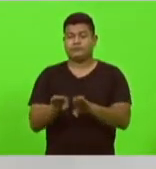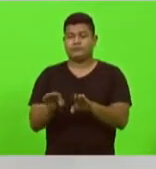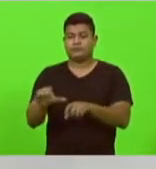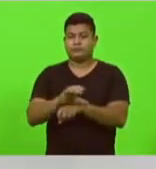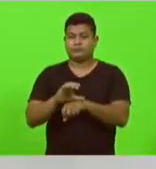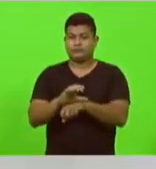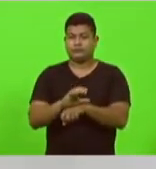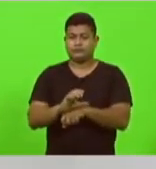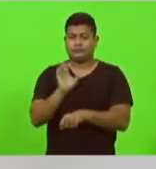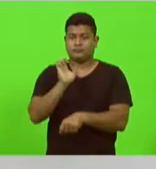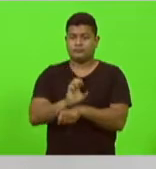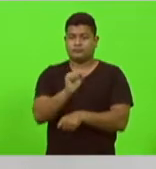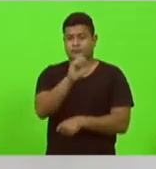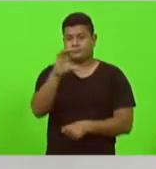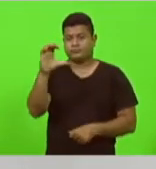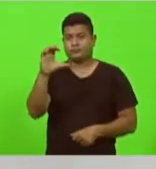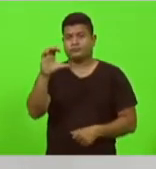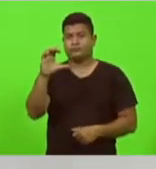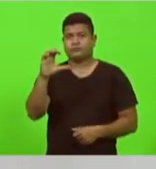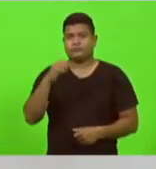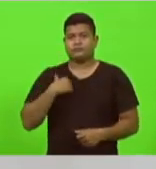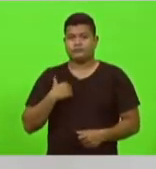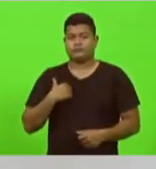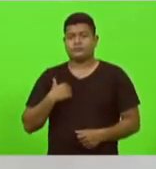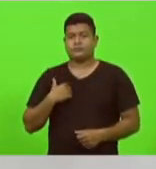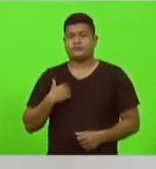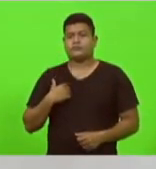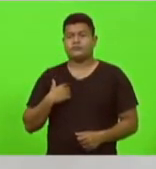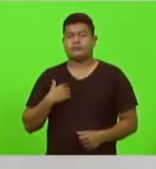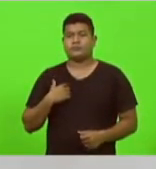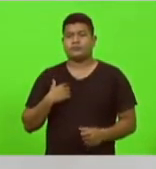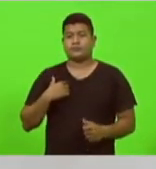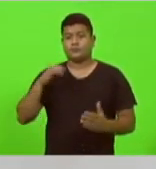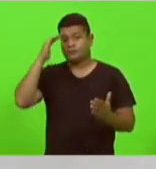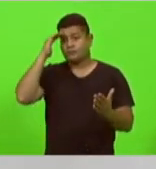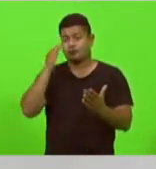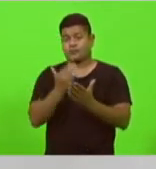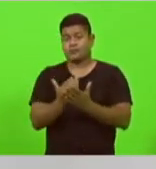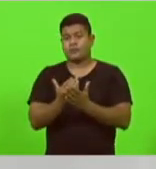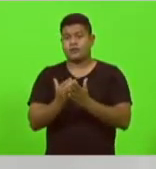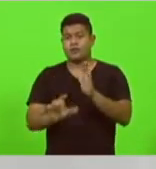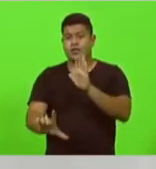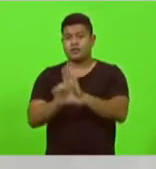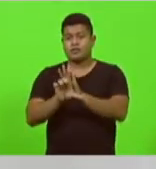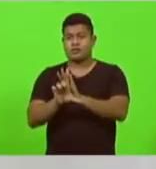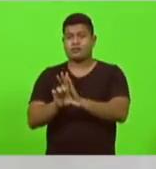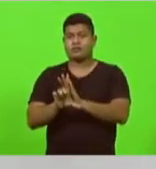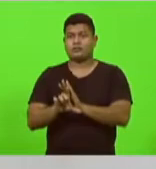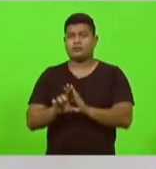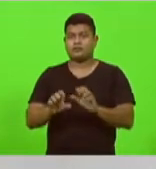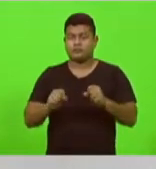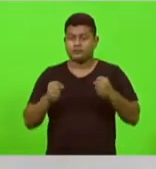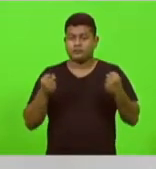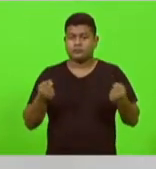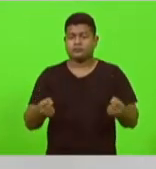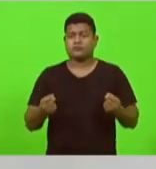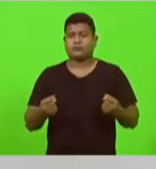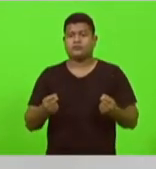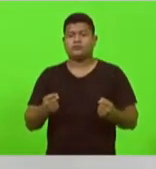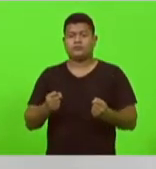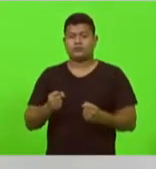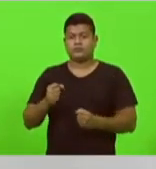Estados de Santa Catarina e observar as leis, desempenhando o leal e, sinceramente, o mandato que me foi otorgado